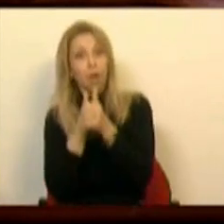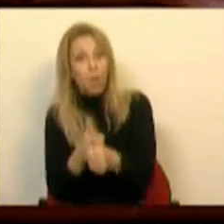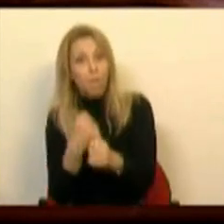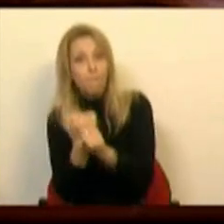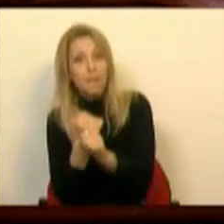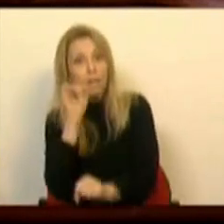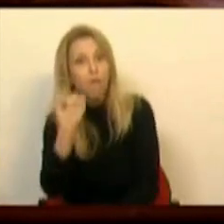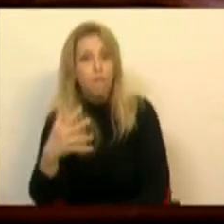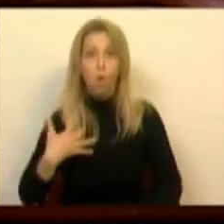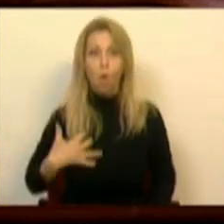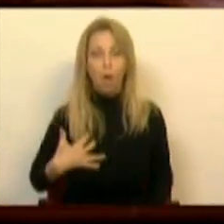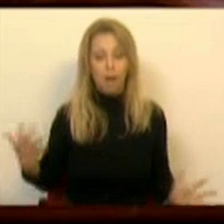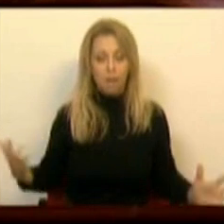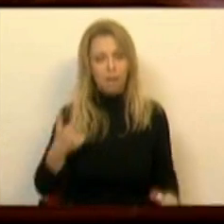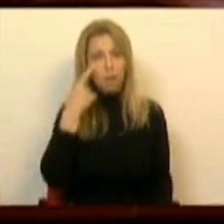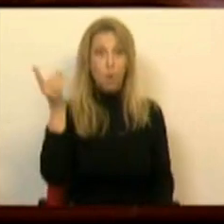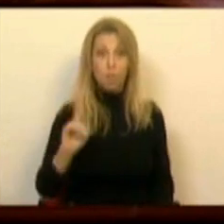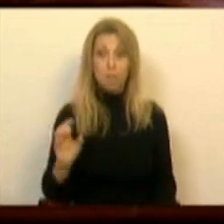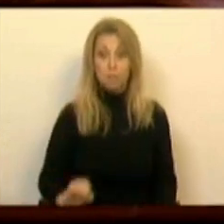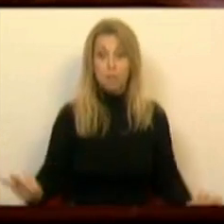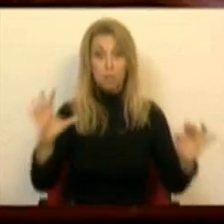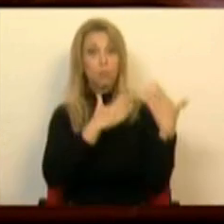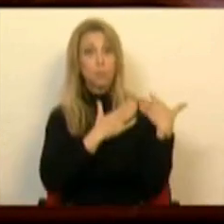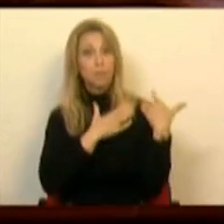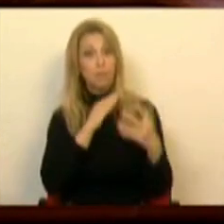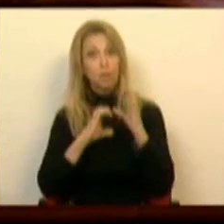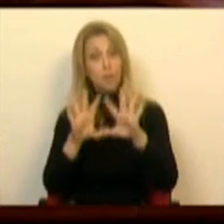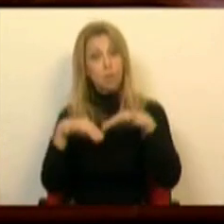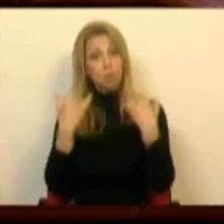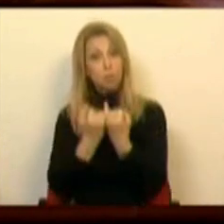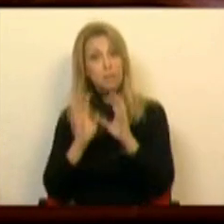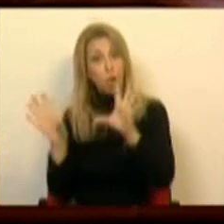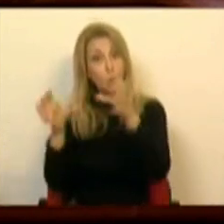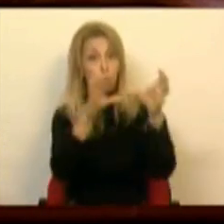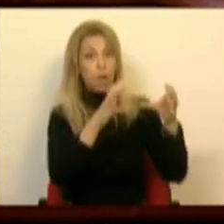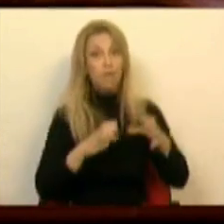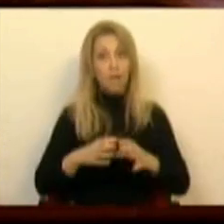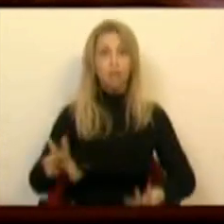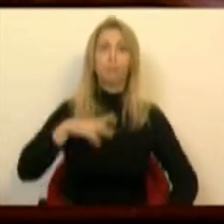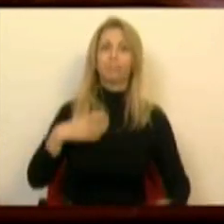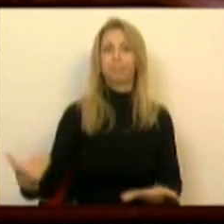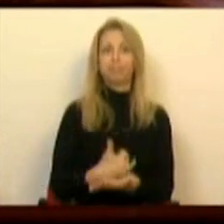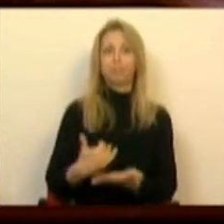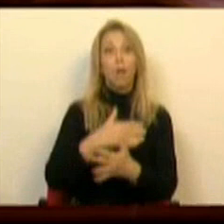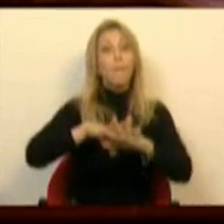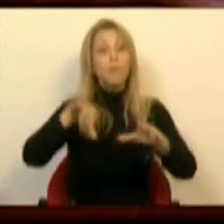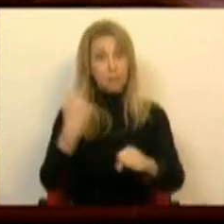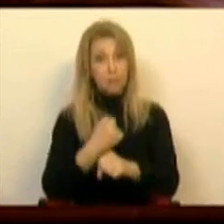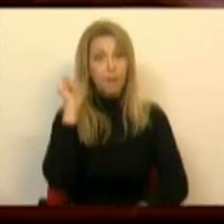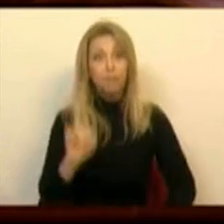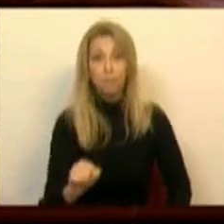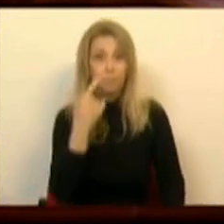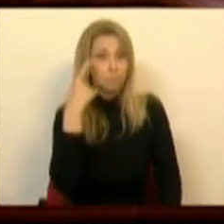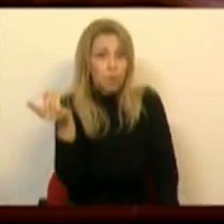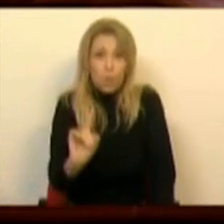conheço nenhum responsável de comunicação social das comunidades que tenha enriquecido à conta da sua atividade.